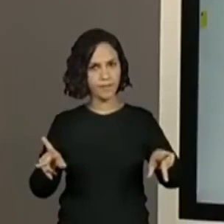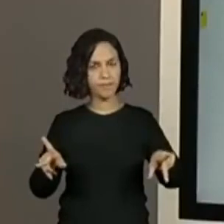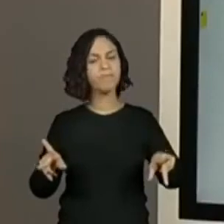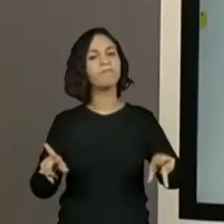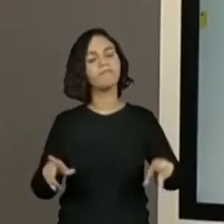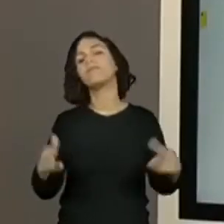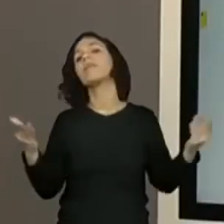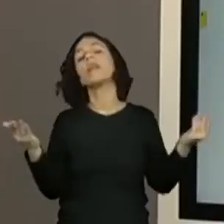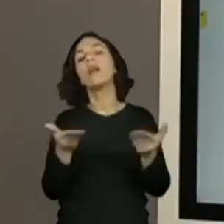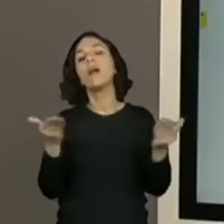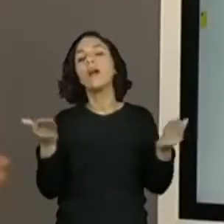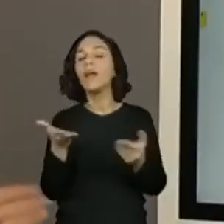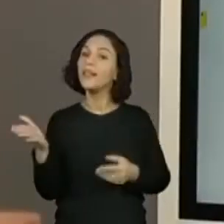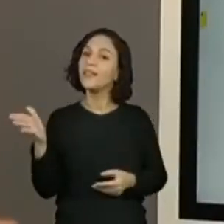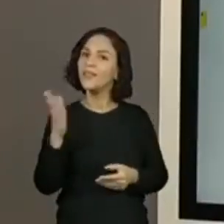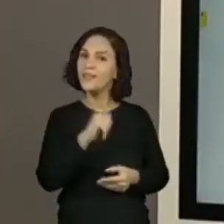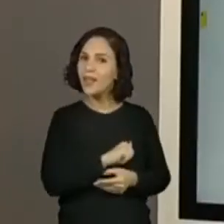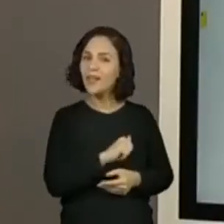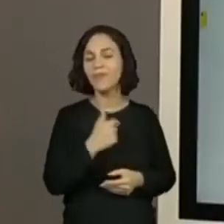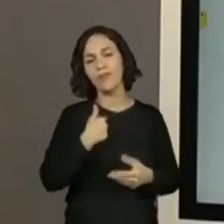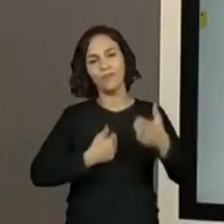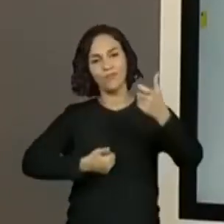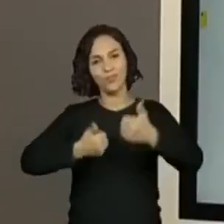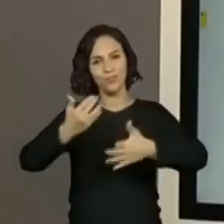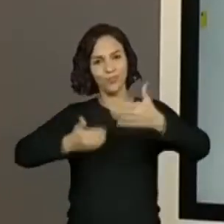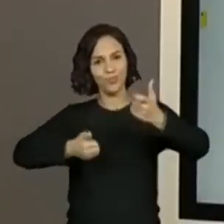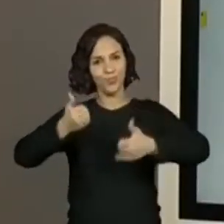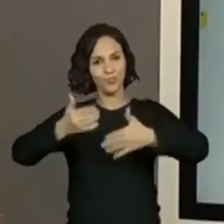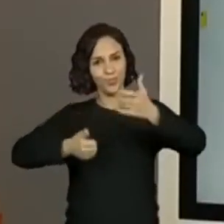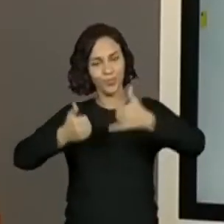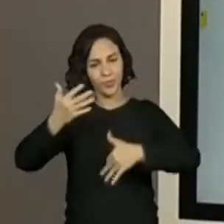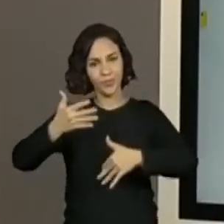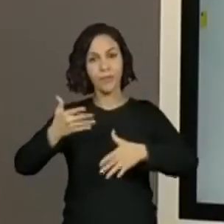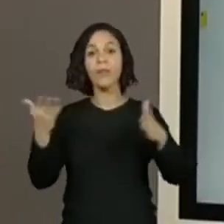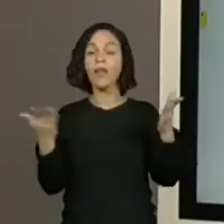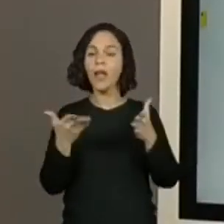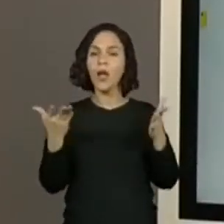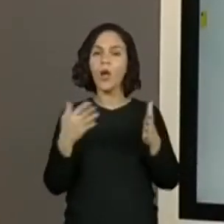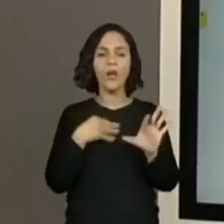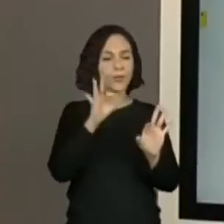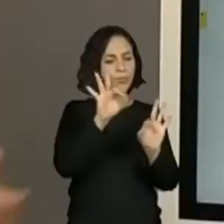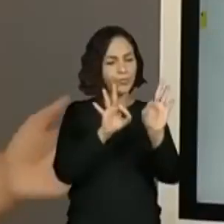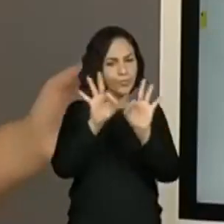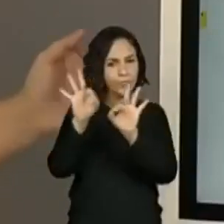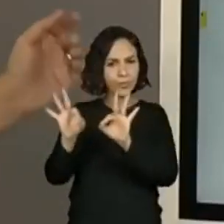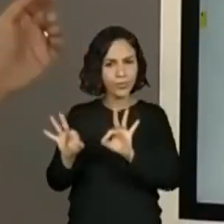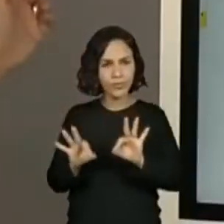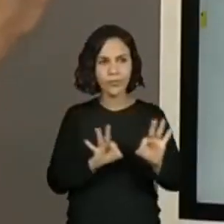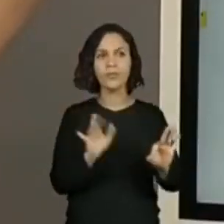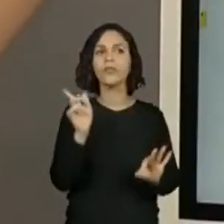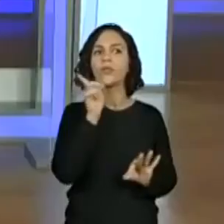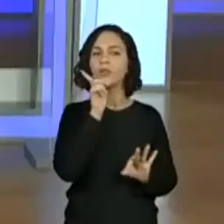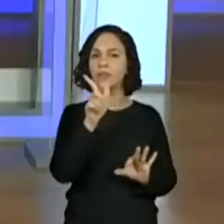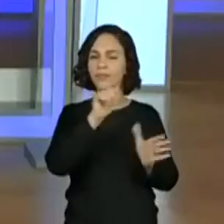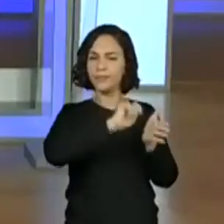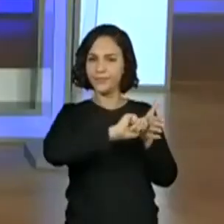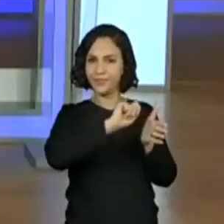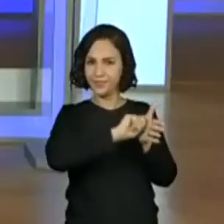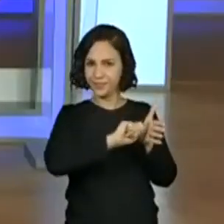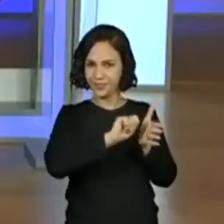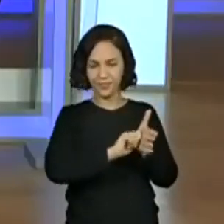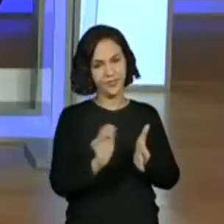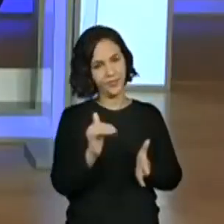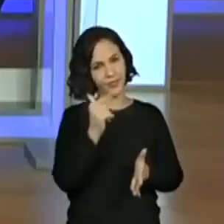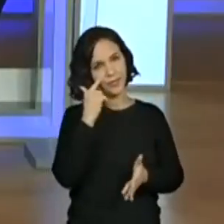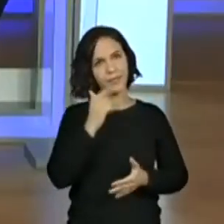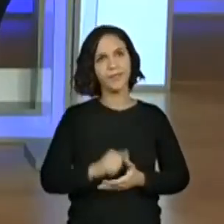Agora, a gente vai trazer tudo isso que a gente conversou nesse primeiro momento. A gente vai sistematizar para vocês fazerem um registro. Então, olha